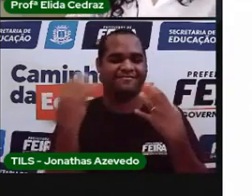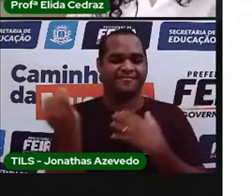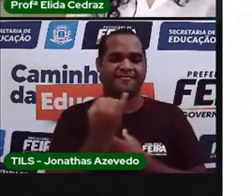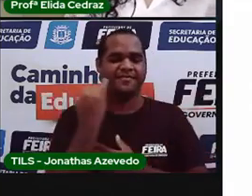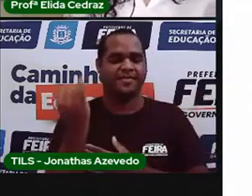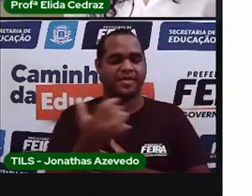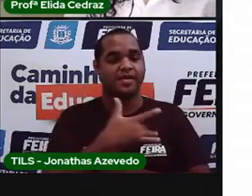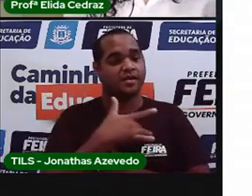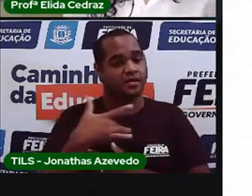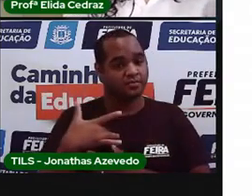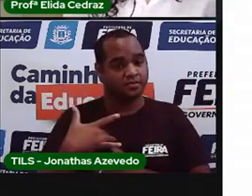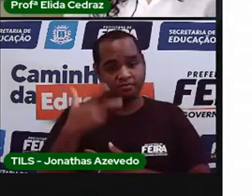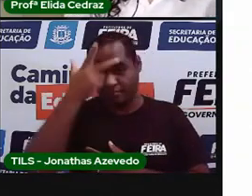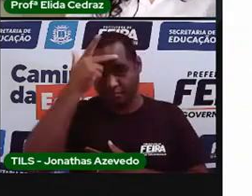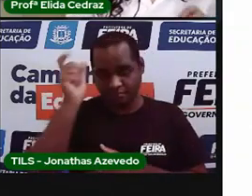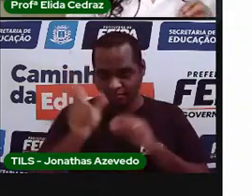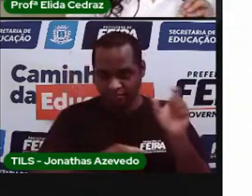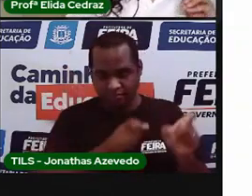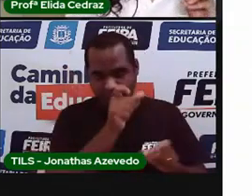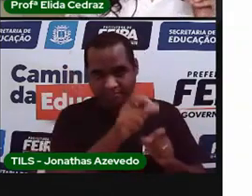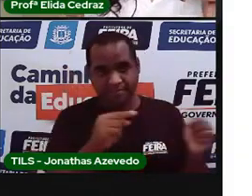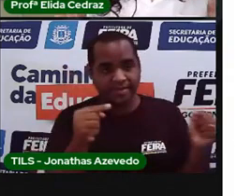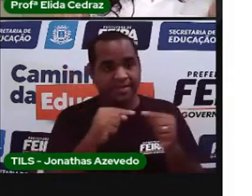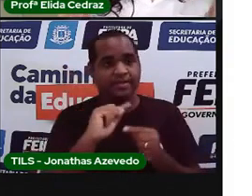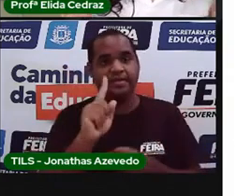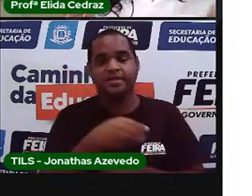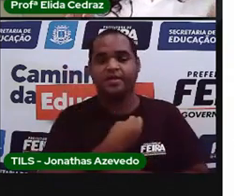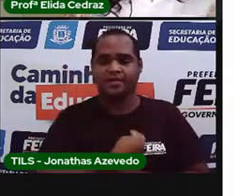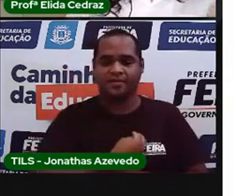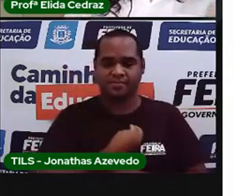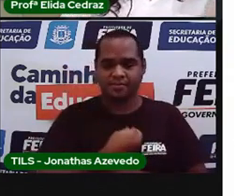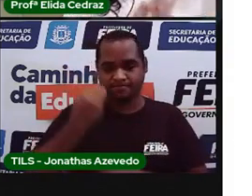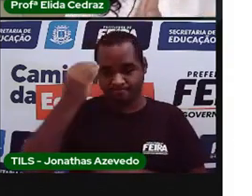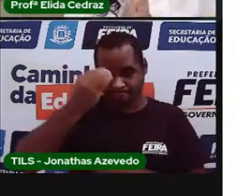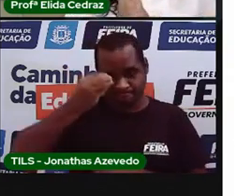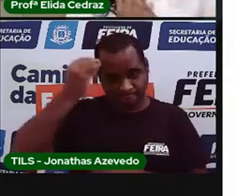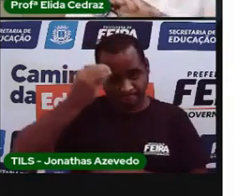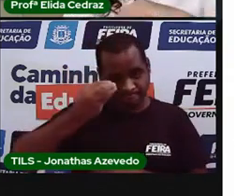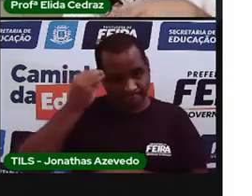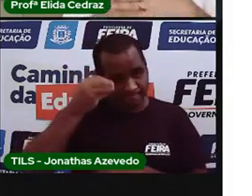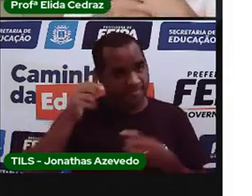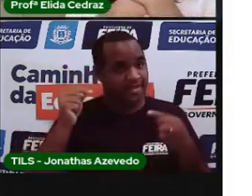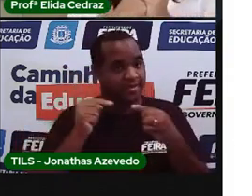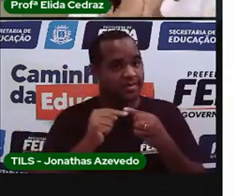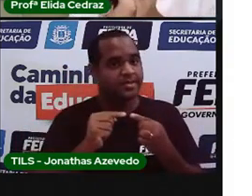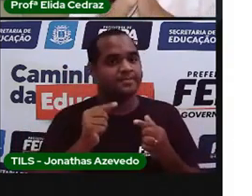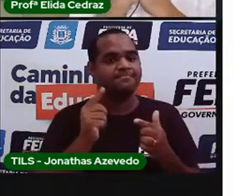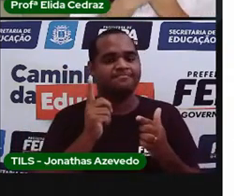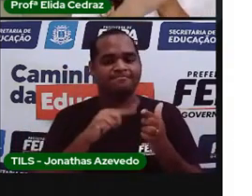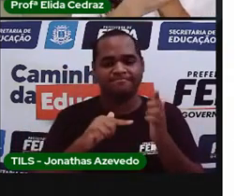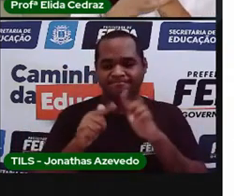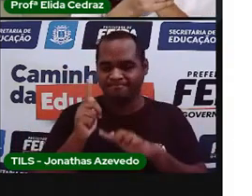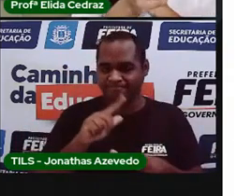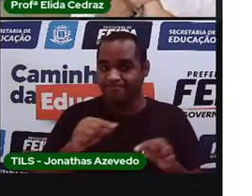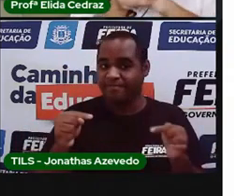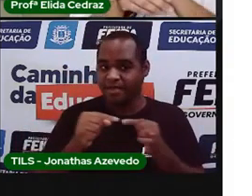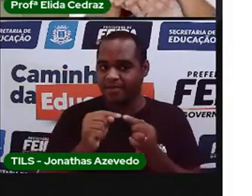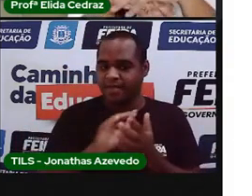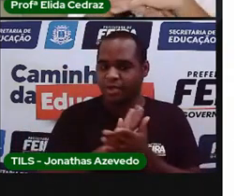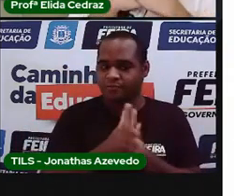saúde e ser humano, nós vimos uma experiência que combate com a